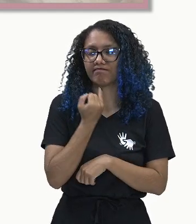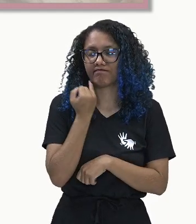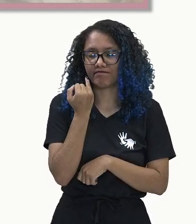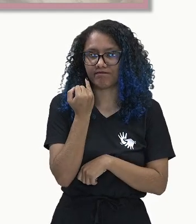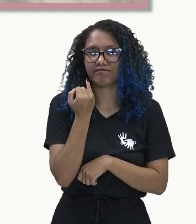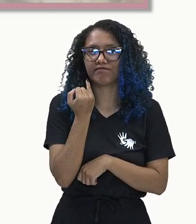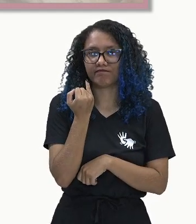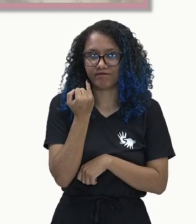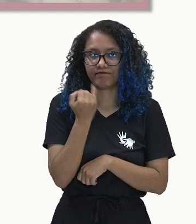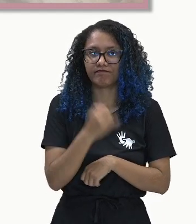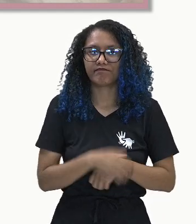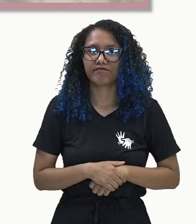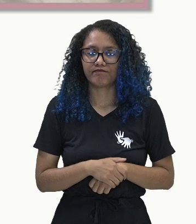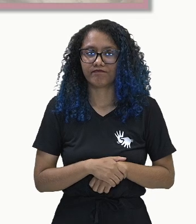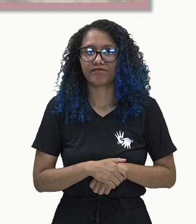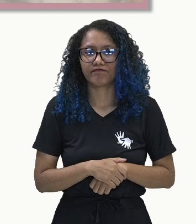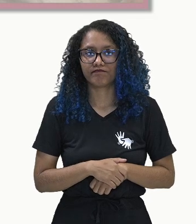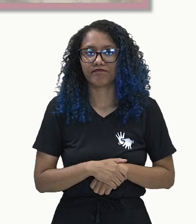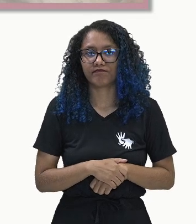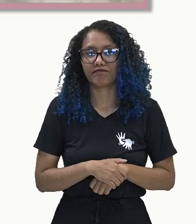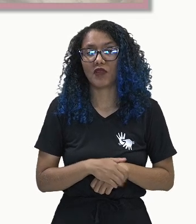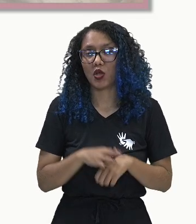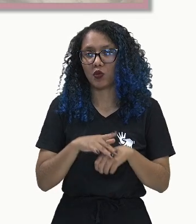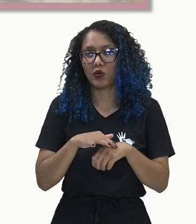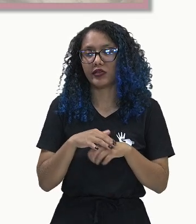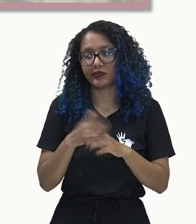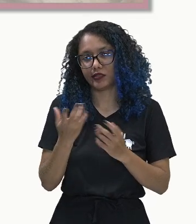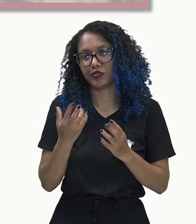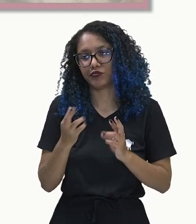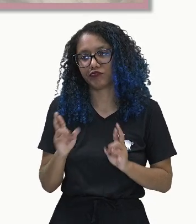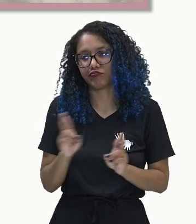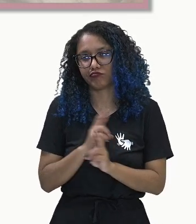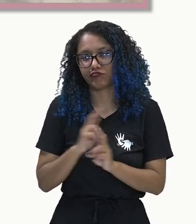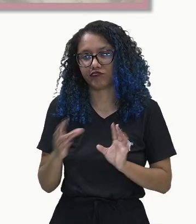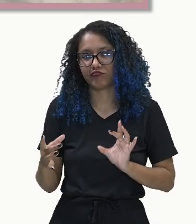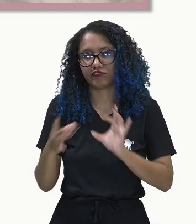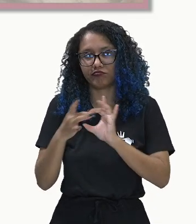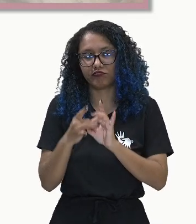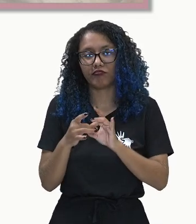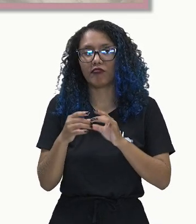característicos de doenças relacionadas ao sistema linfático.